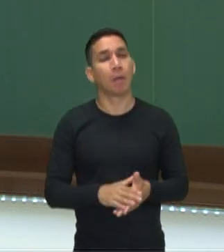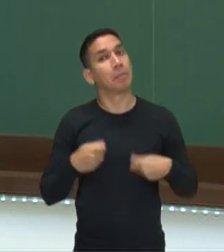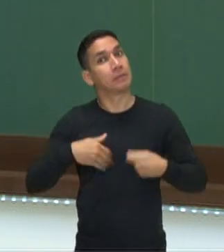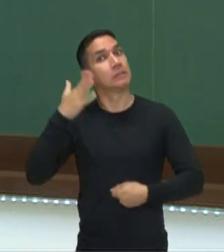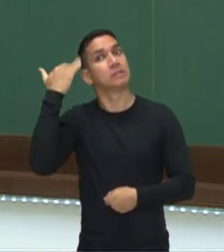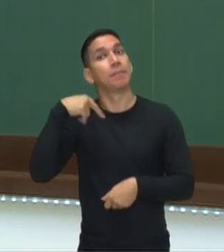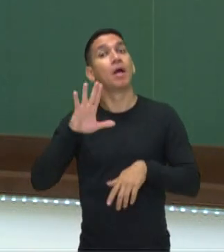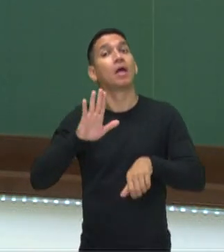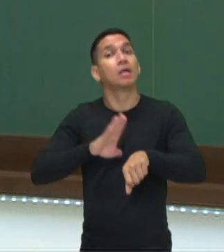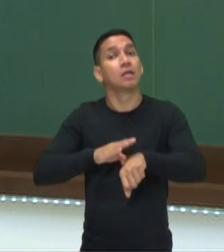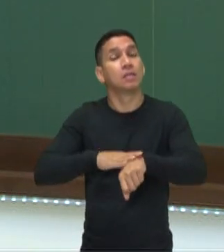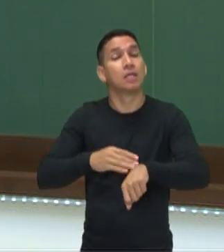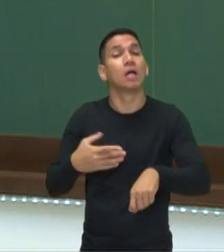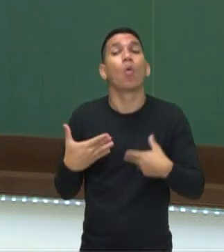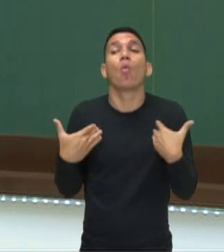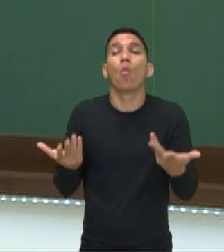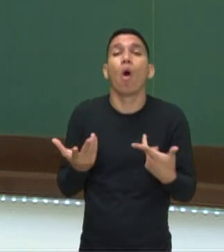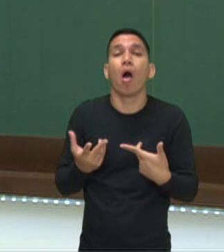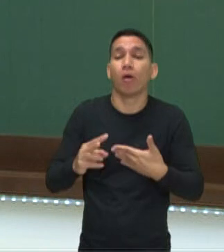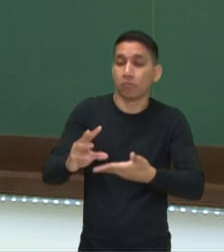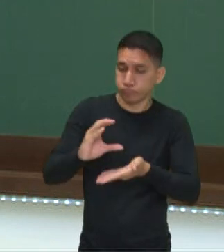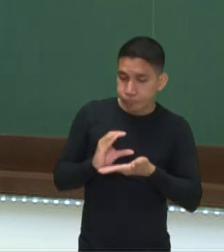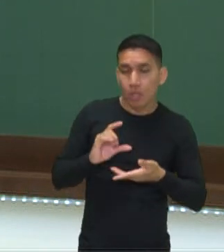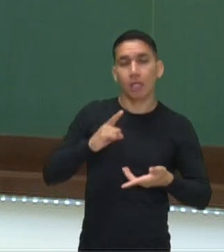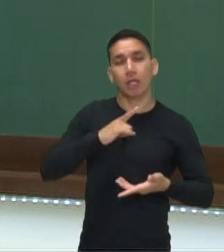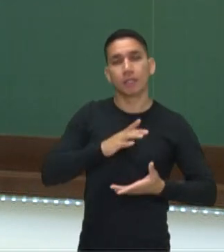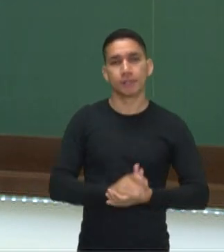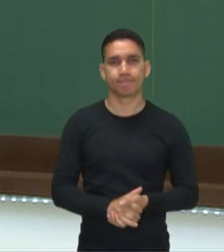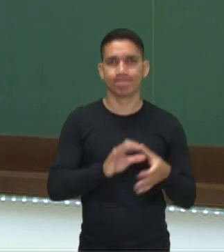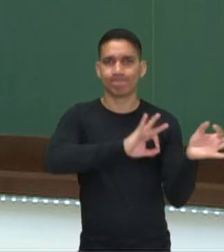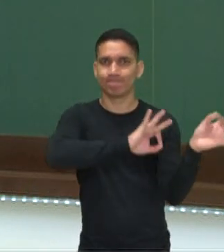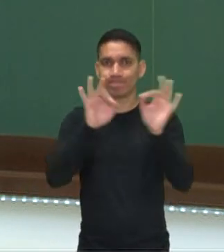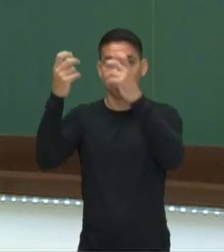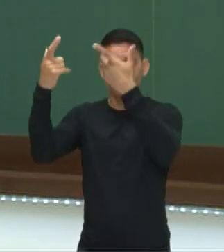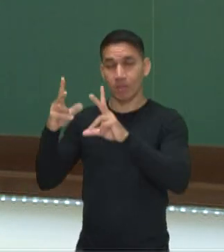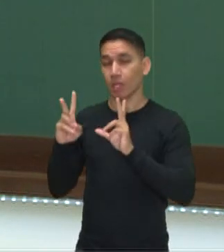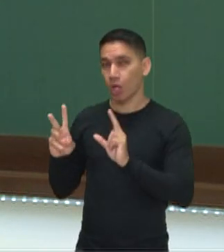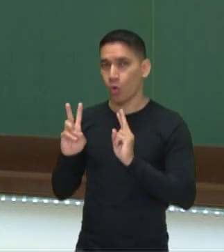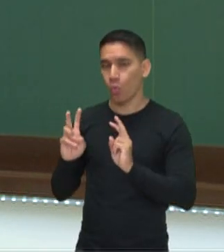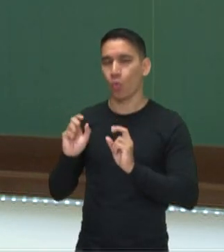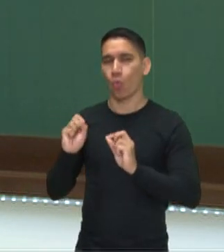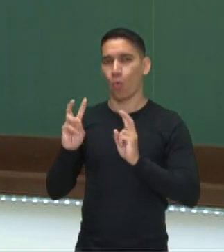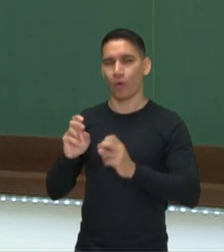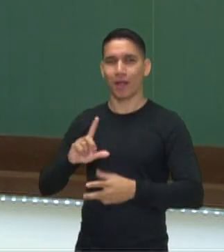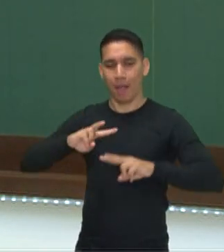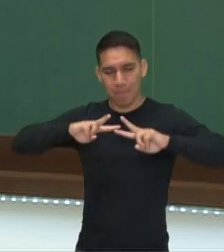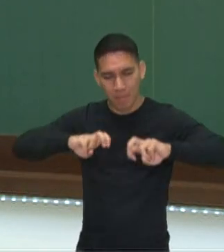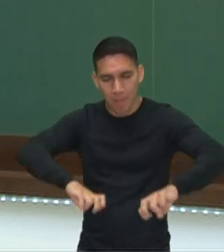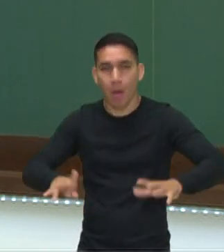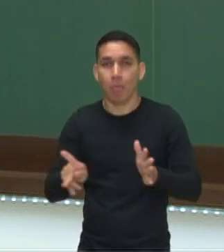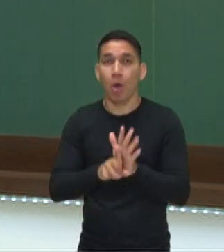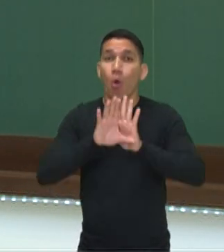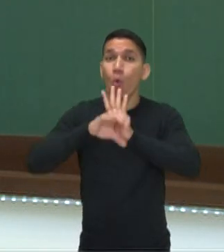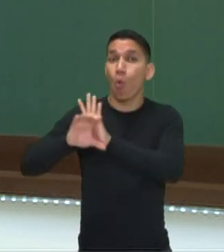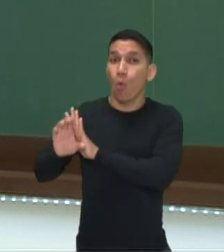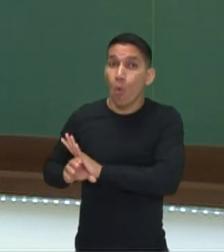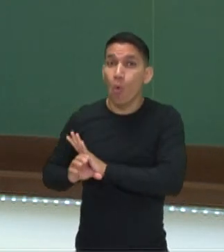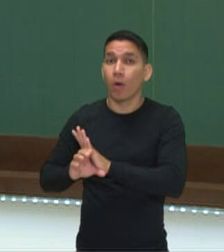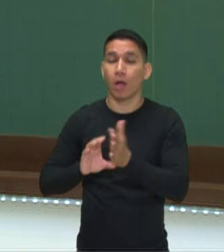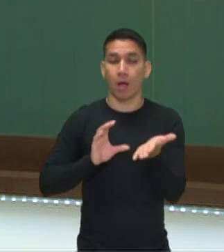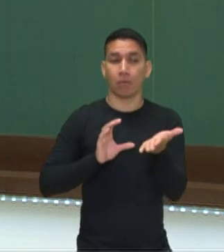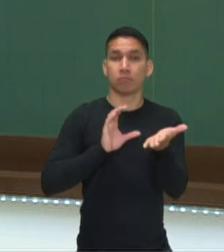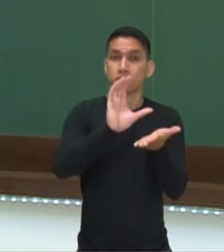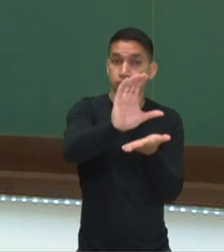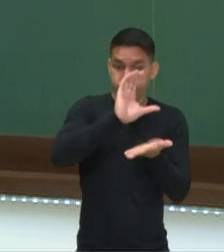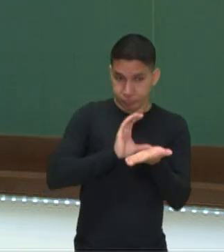a gente poder ver qual o rendimento que a gente tem. Nesse vídeo a gente aprofundou os nossos conceitos de ativo